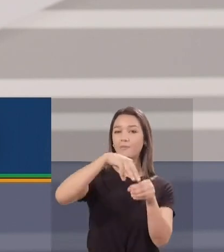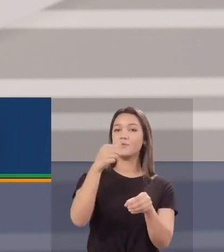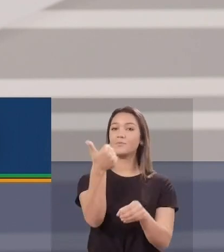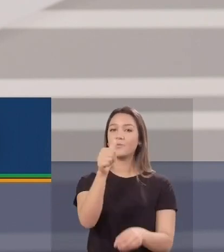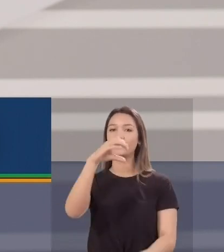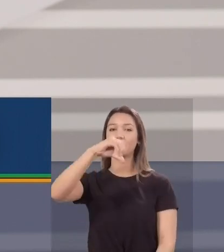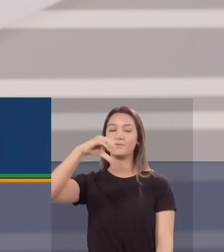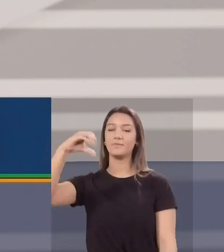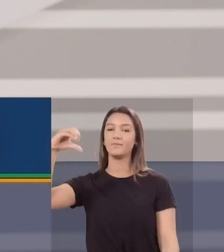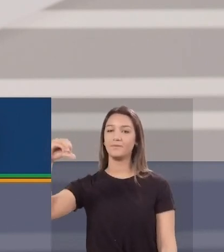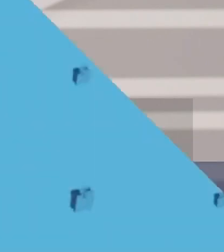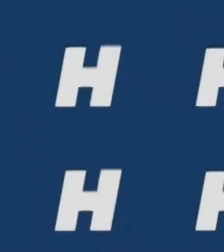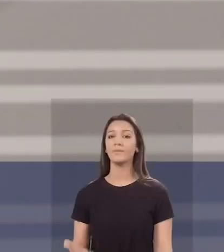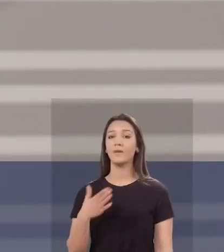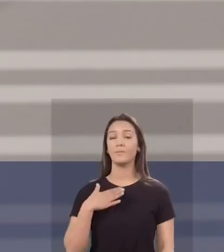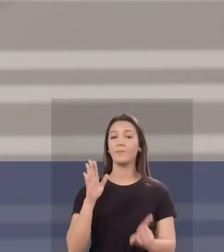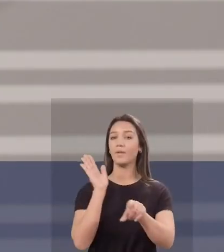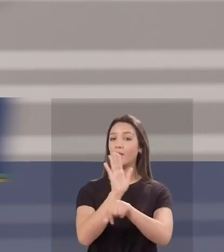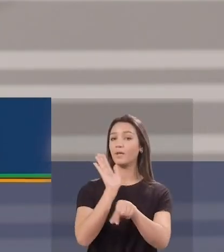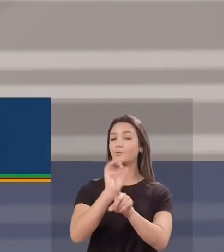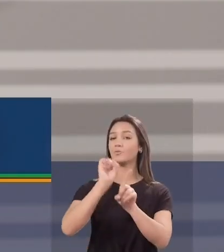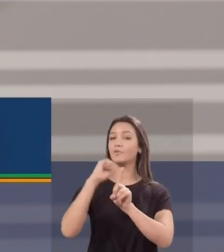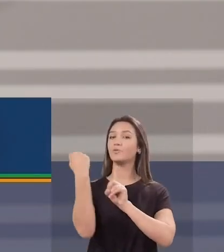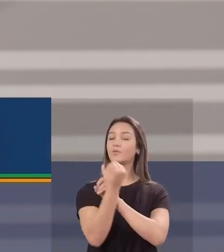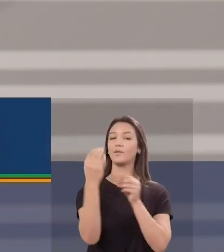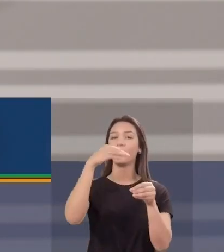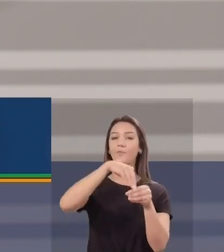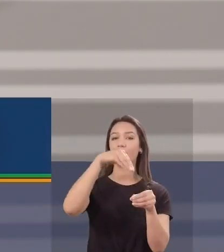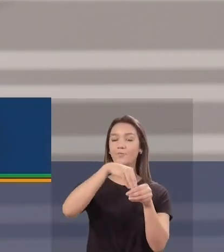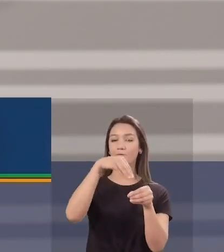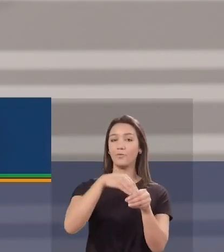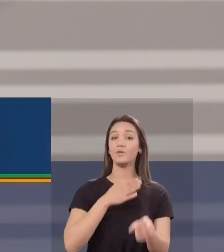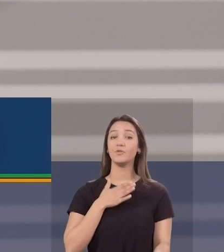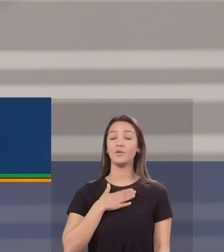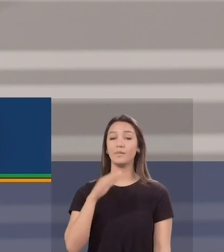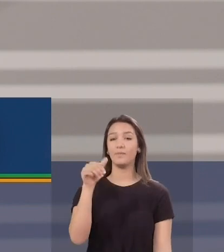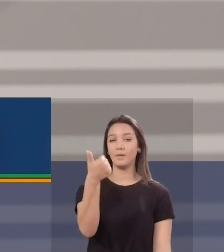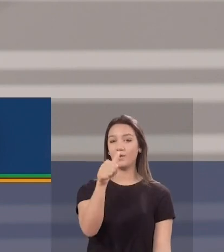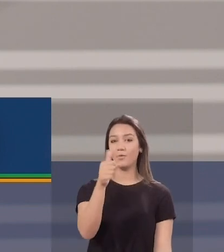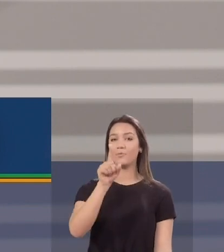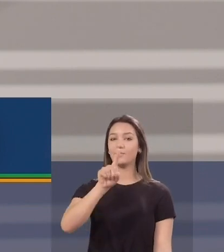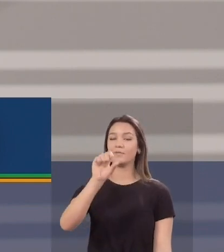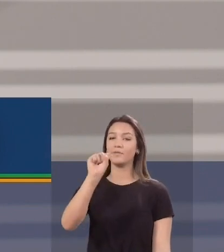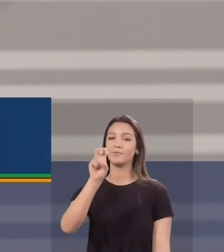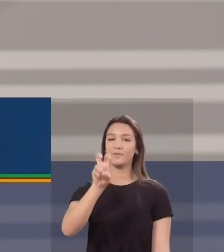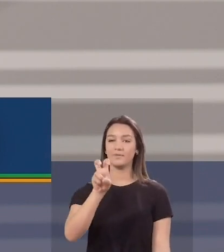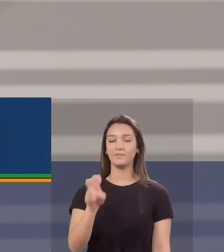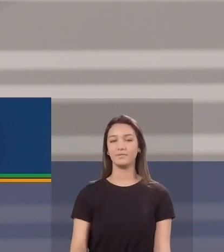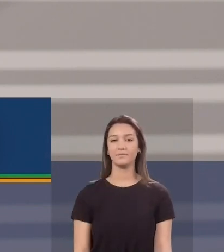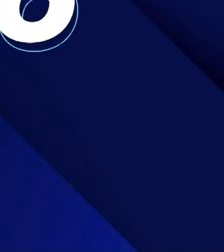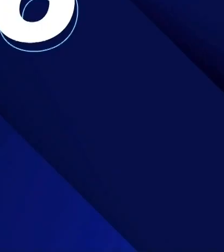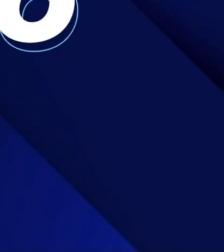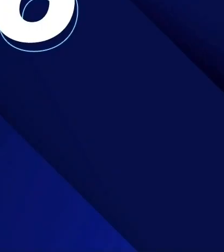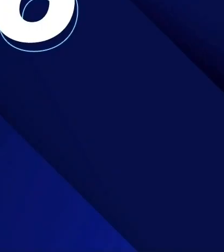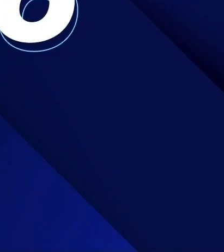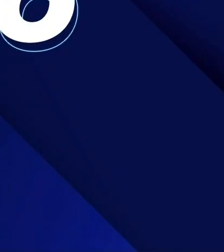Salmo 11999. Pelas causas sociais, vote em mim. Vanderleia da Rosa, 111, 85.